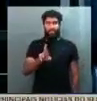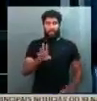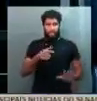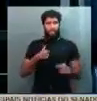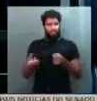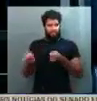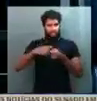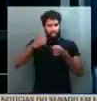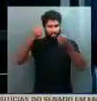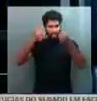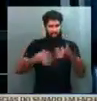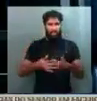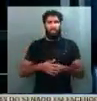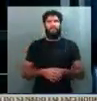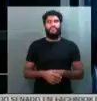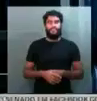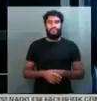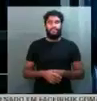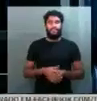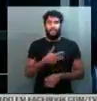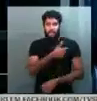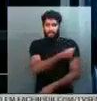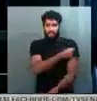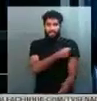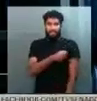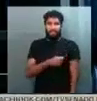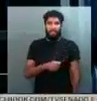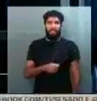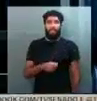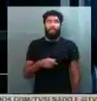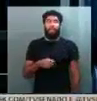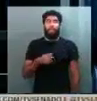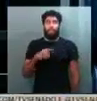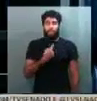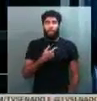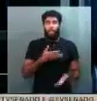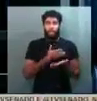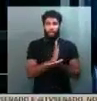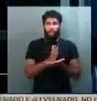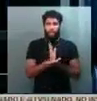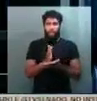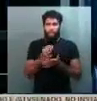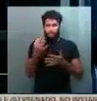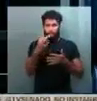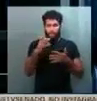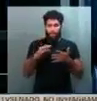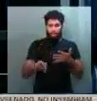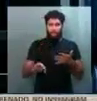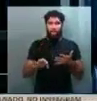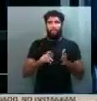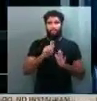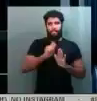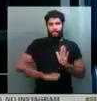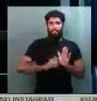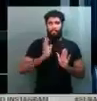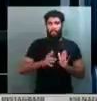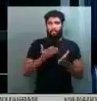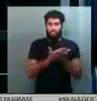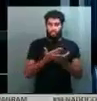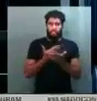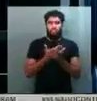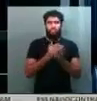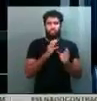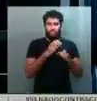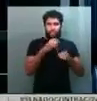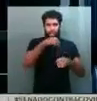ela vem submetendo, foi uma vacina que nós aprovamos a condução de estudos clínicos no Brasil, já ali